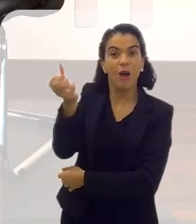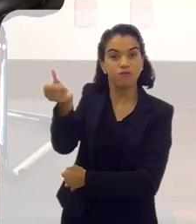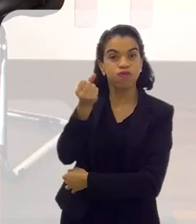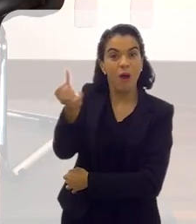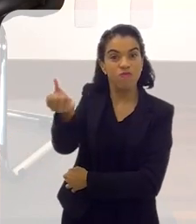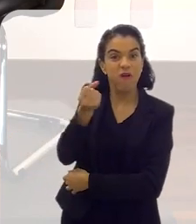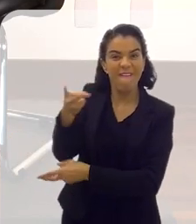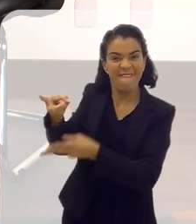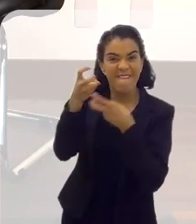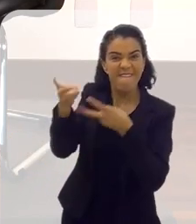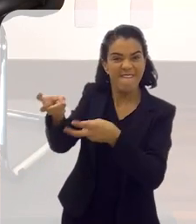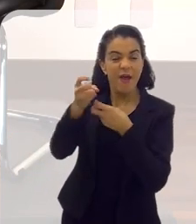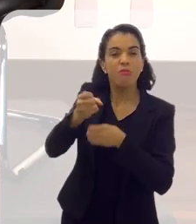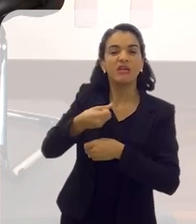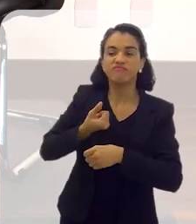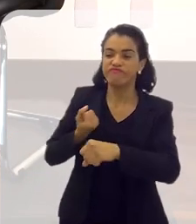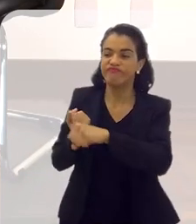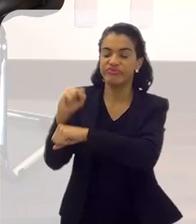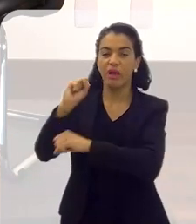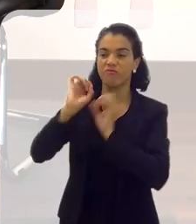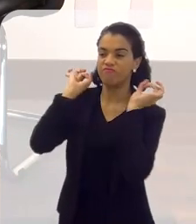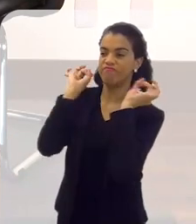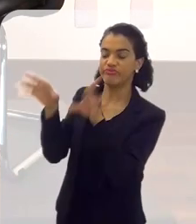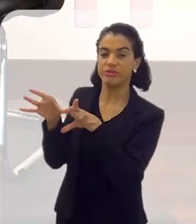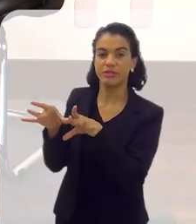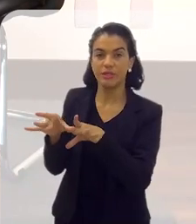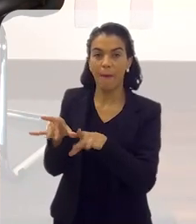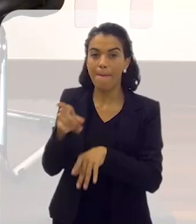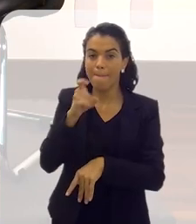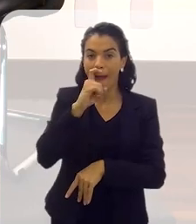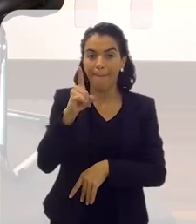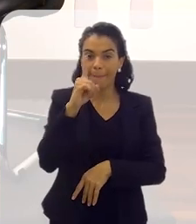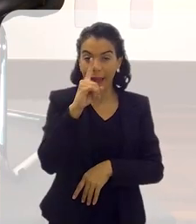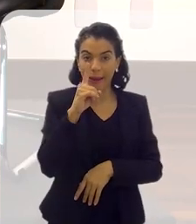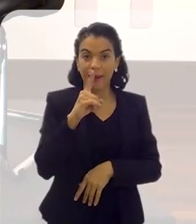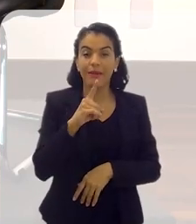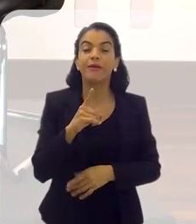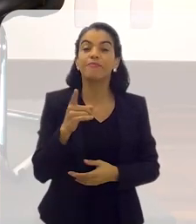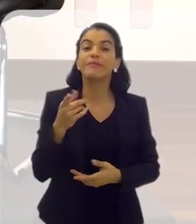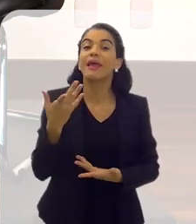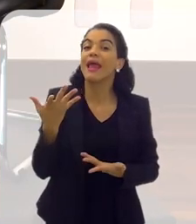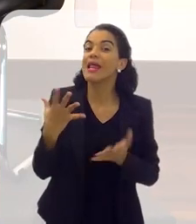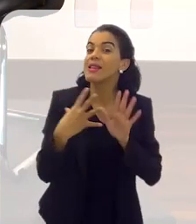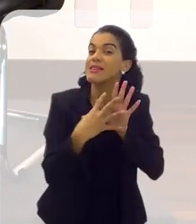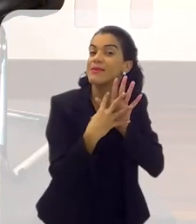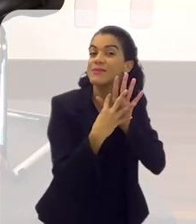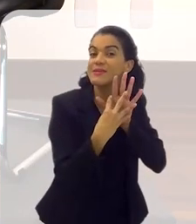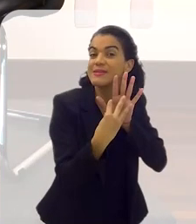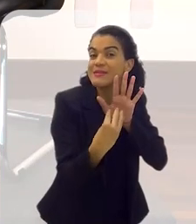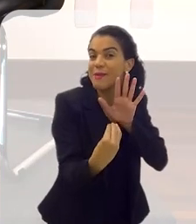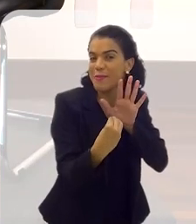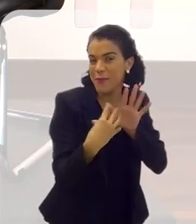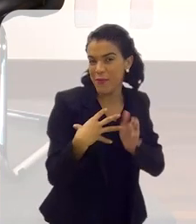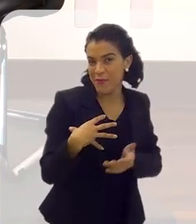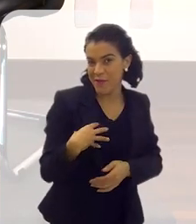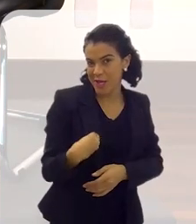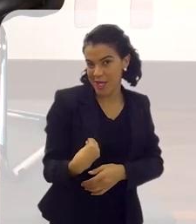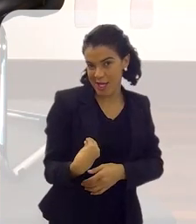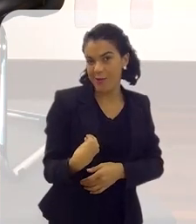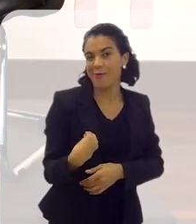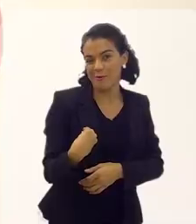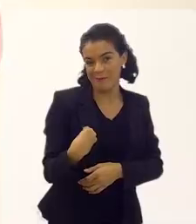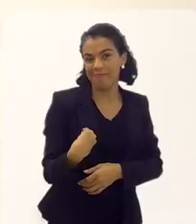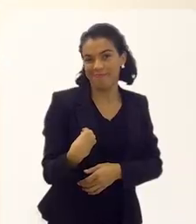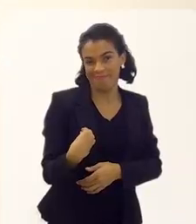dele, da pensão, mas joga ele no asilo. Então, se esquece que amanhã ele dê um exemplo para o filho